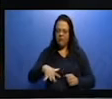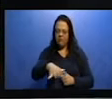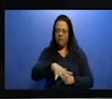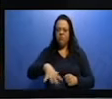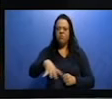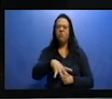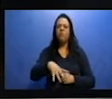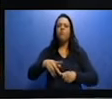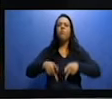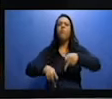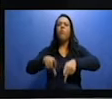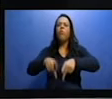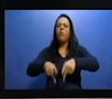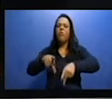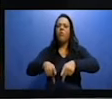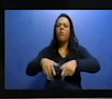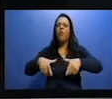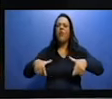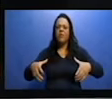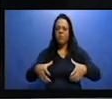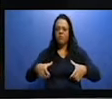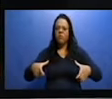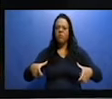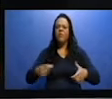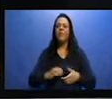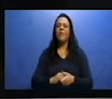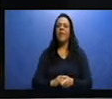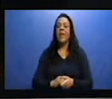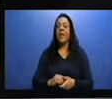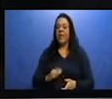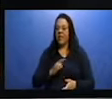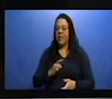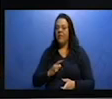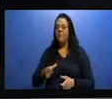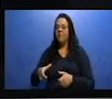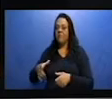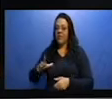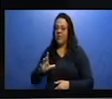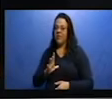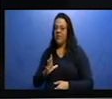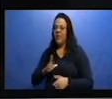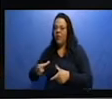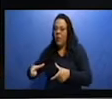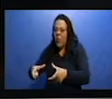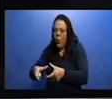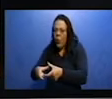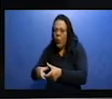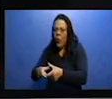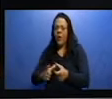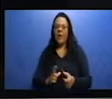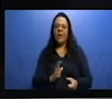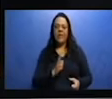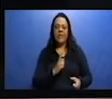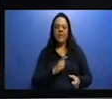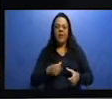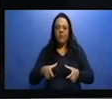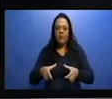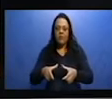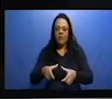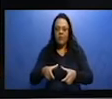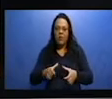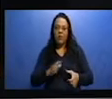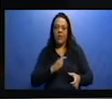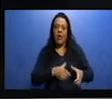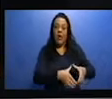diversos portes de cidade, temos cidades pequenas, cidades médias, cidades grandes. Nós temos aqui